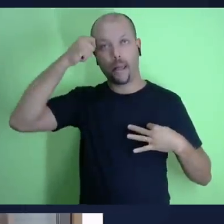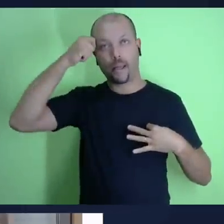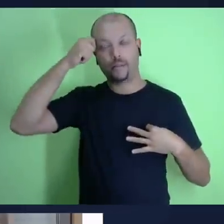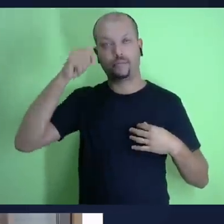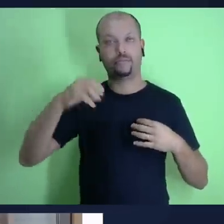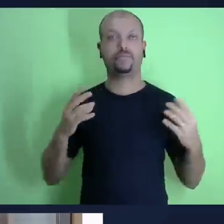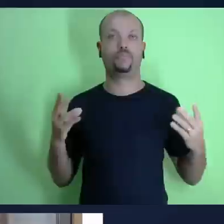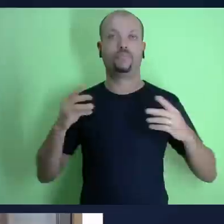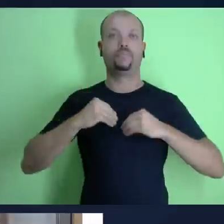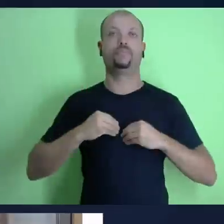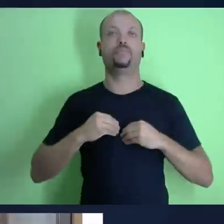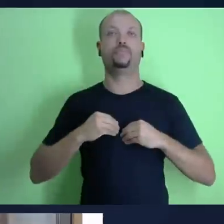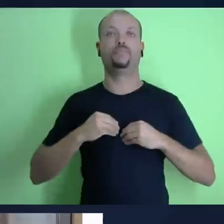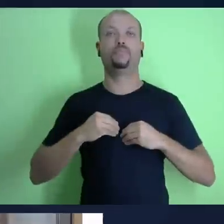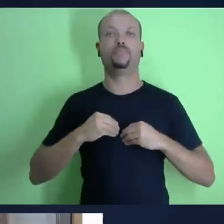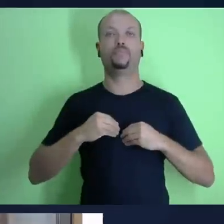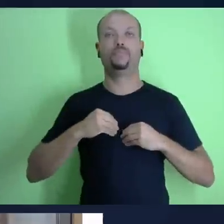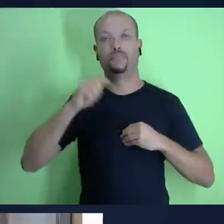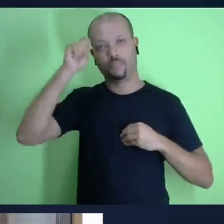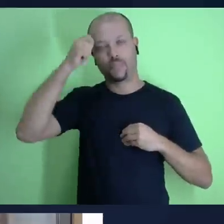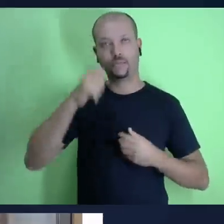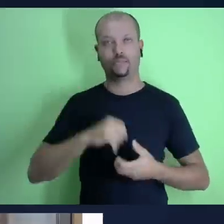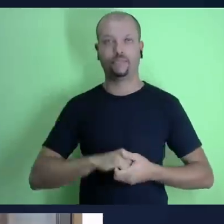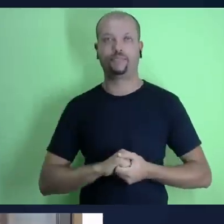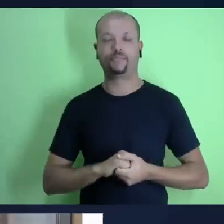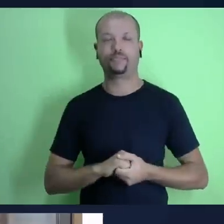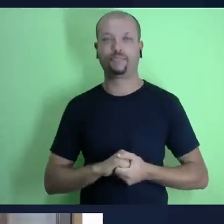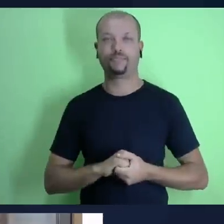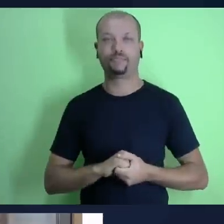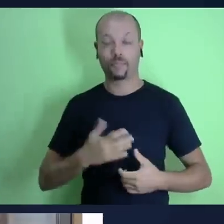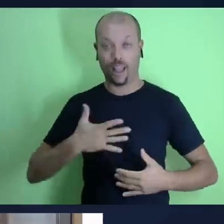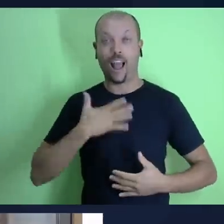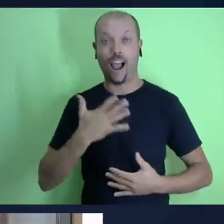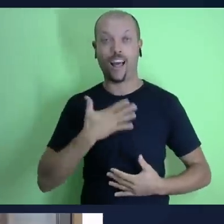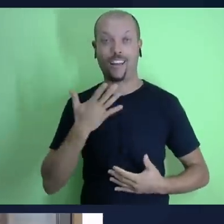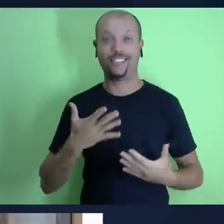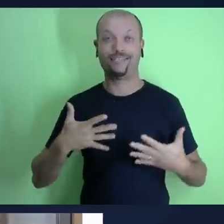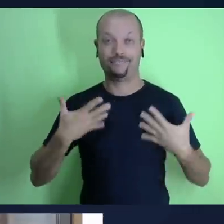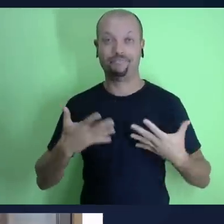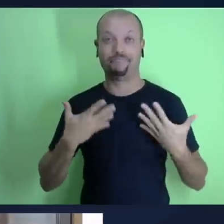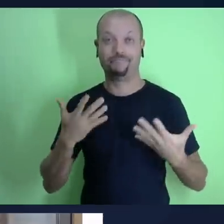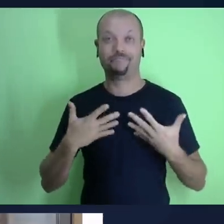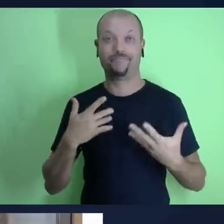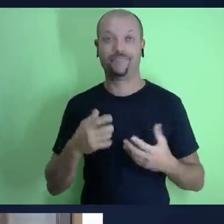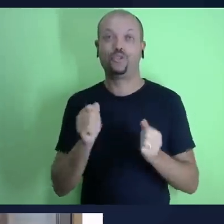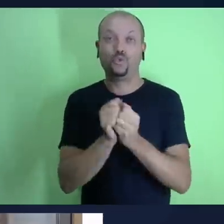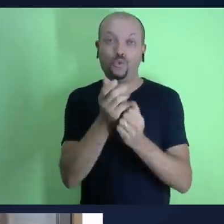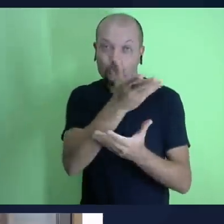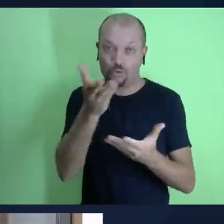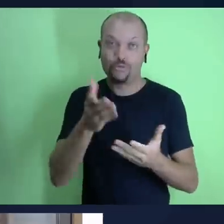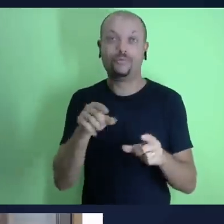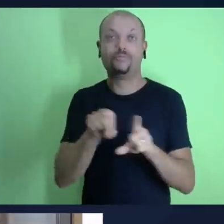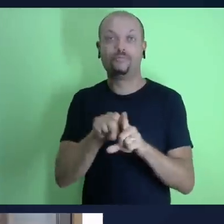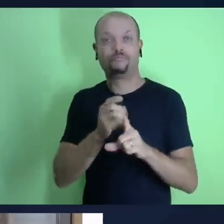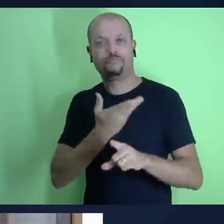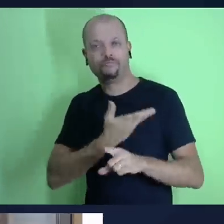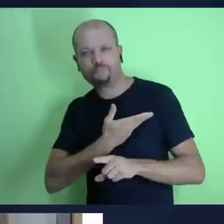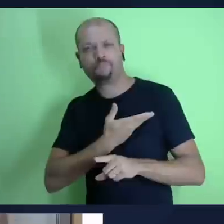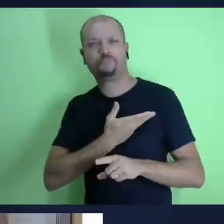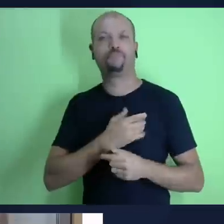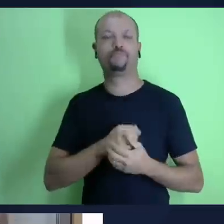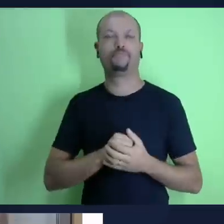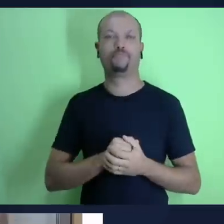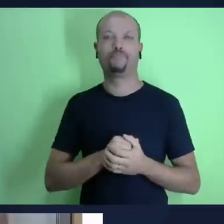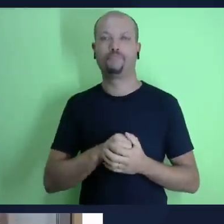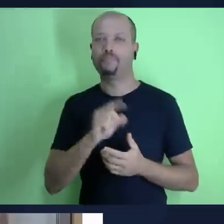uma camiseta preta e um paletó preto é um privilégio estar com você amigo amiga